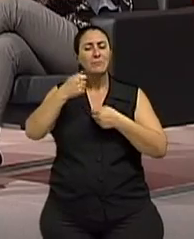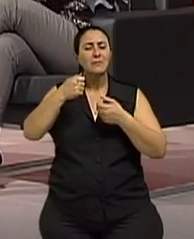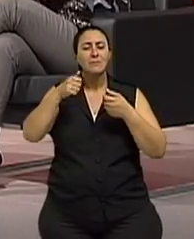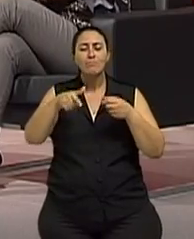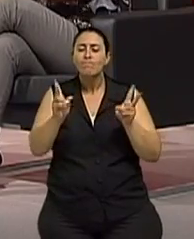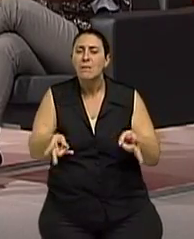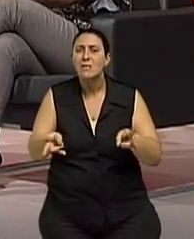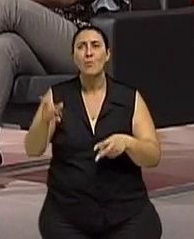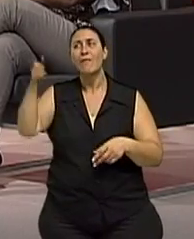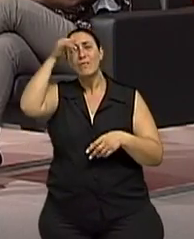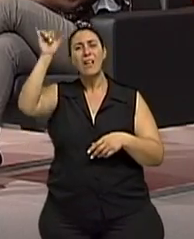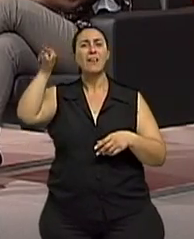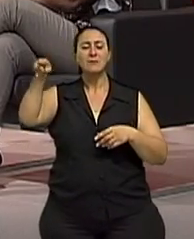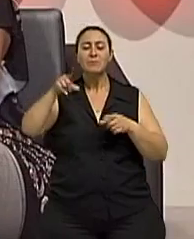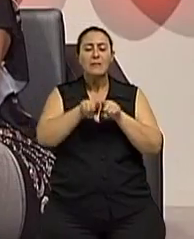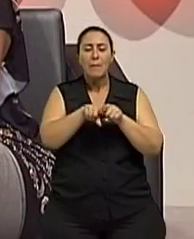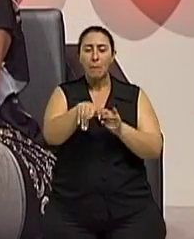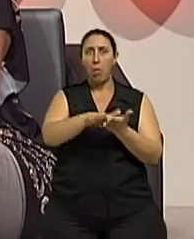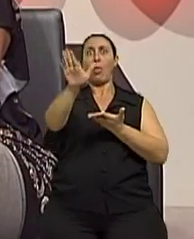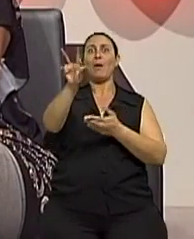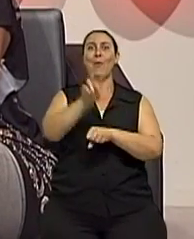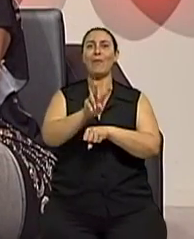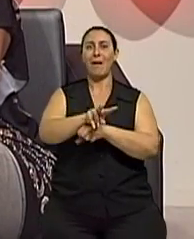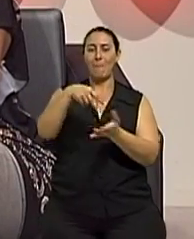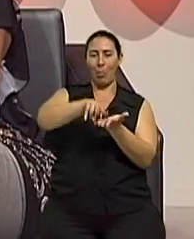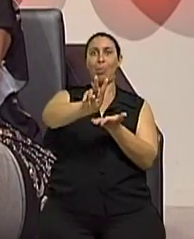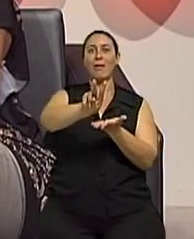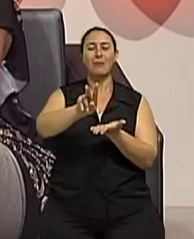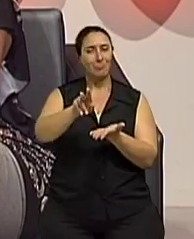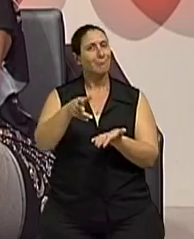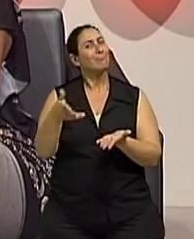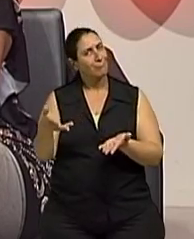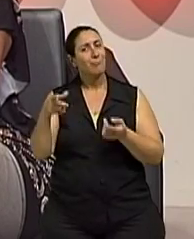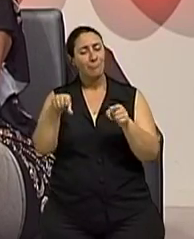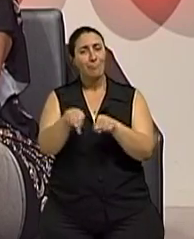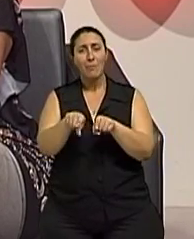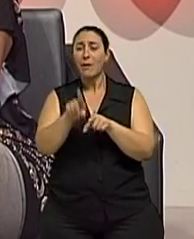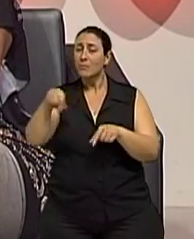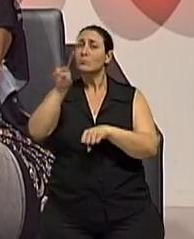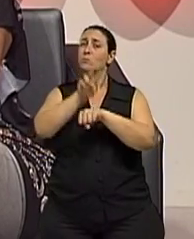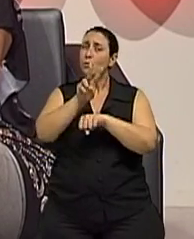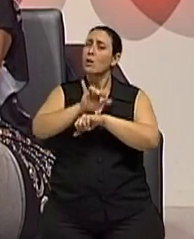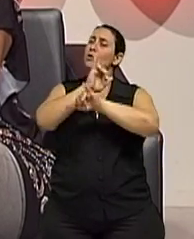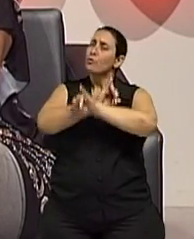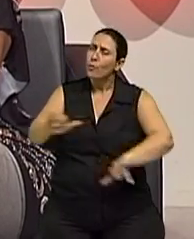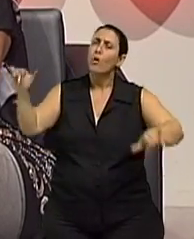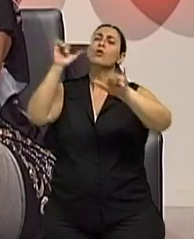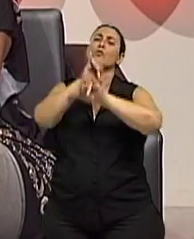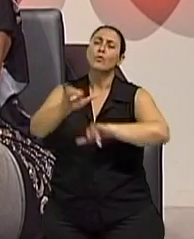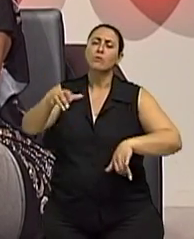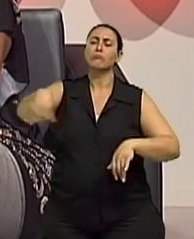permanente ali. Quer dizer, esses cuidados estão sendo divulgados, estão